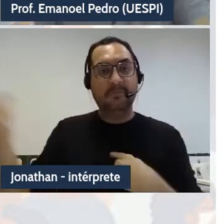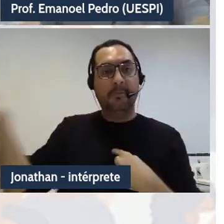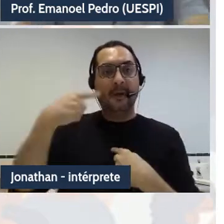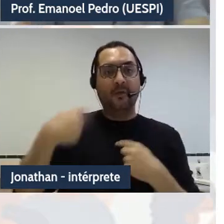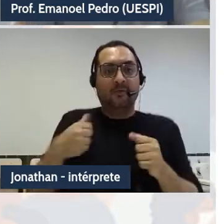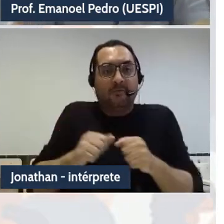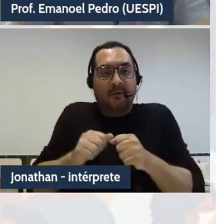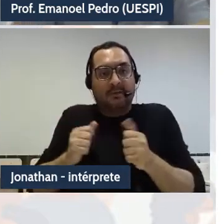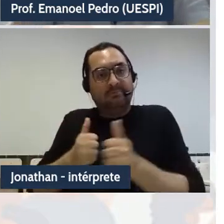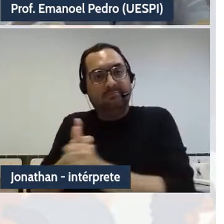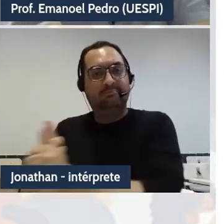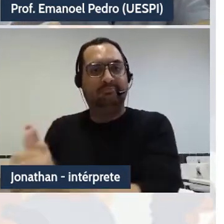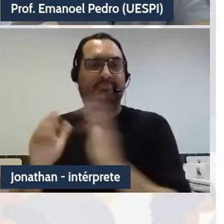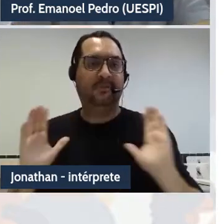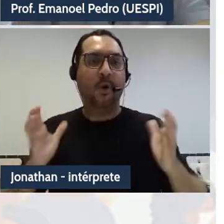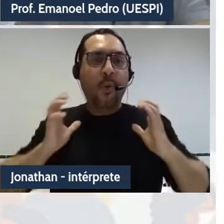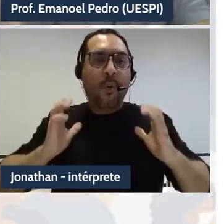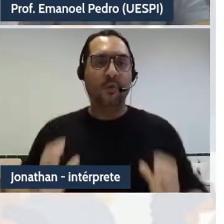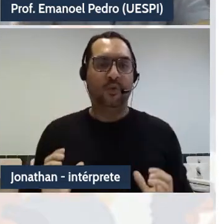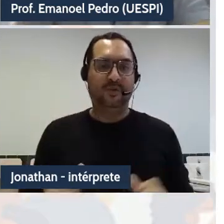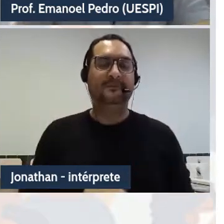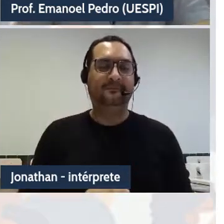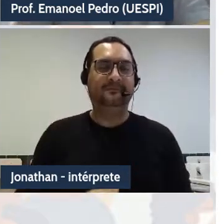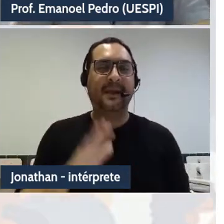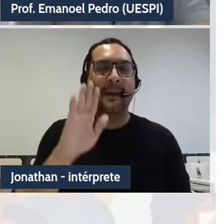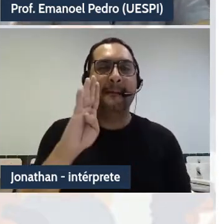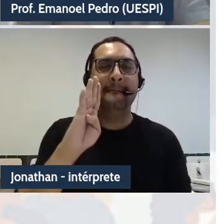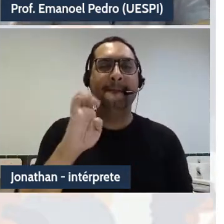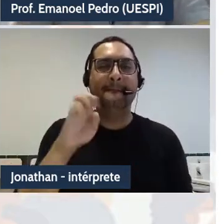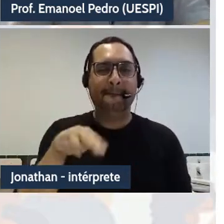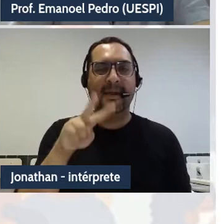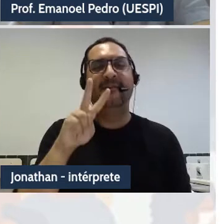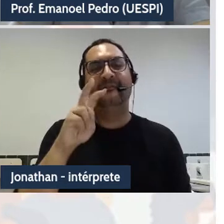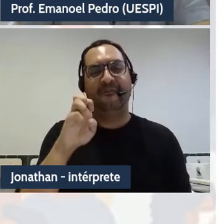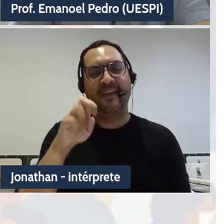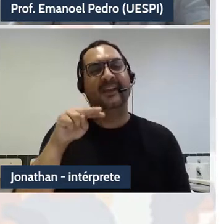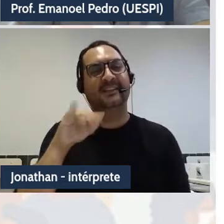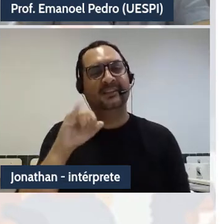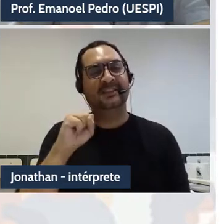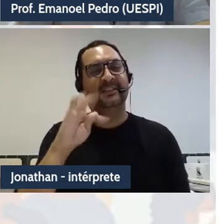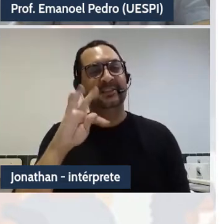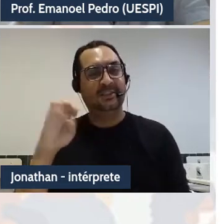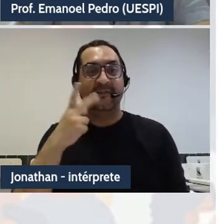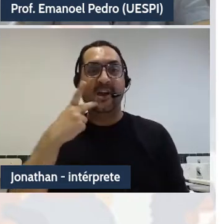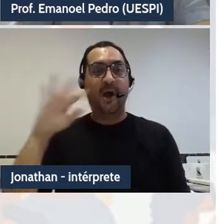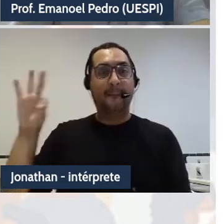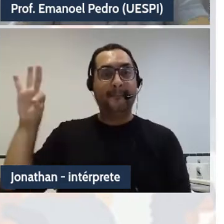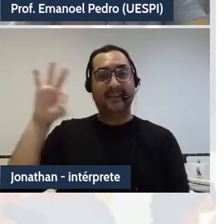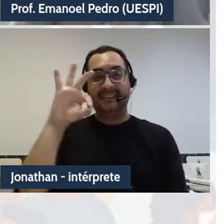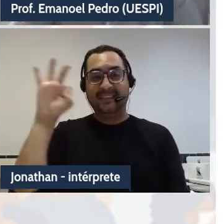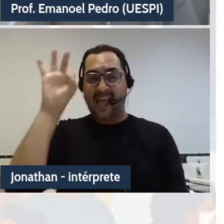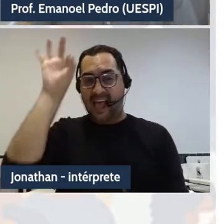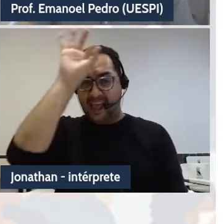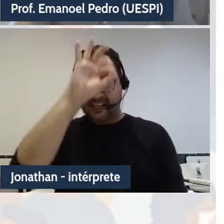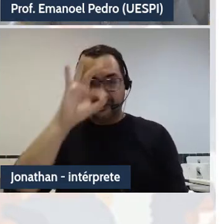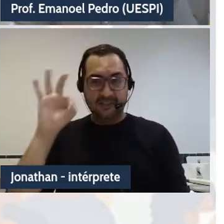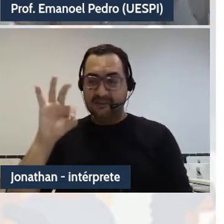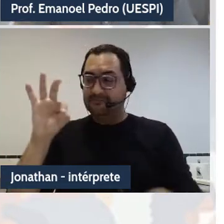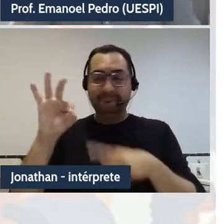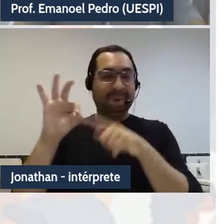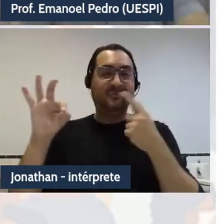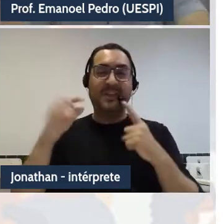Ora, o Banveniste compreendia que, abre aspas, a mensagem das abelhas não provoca nenhuma resposta do ambiente,